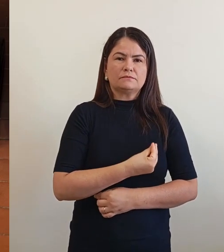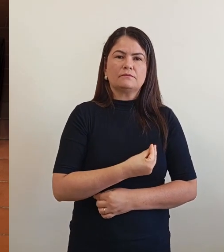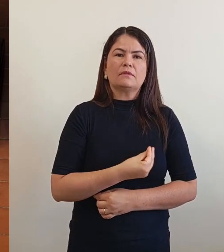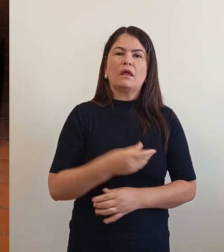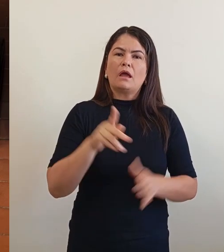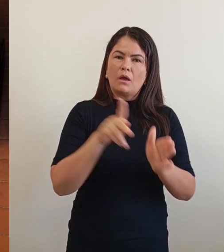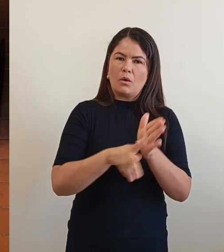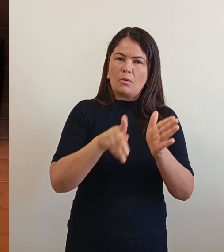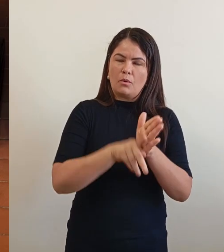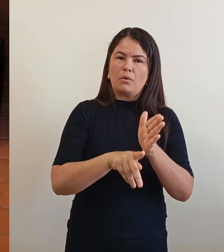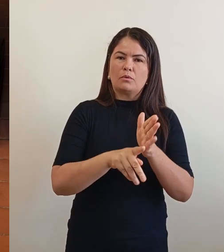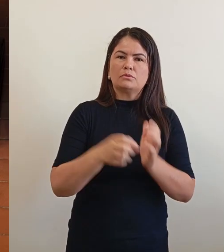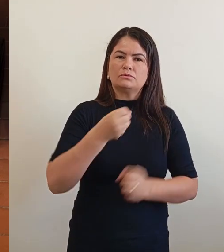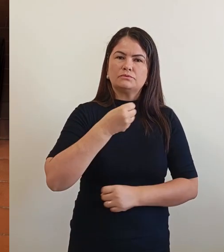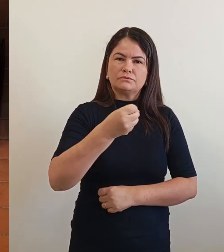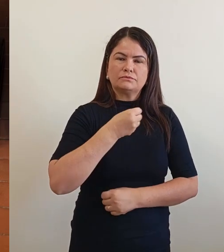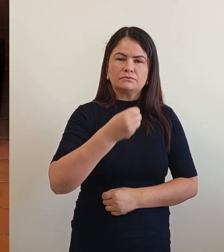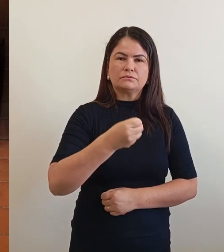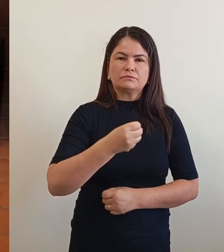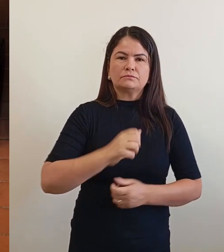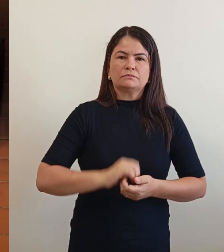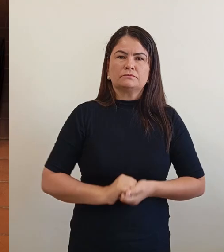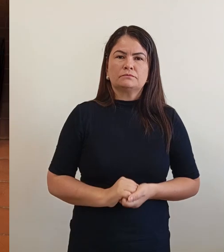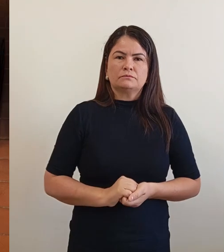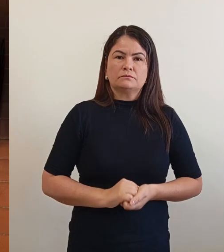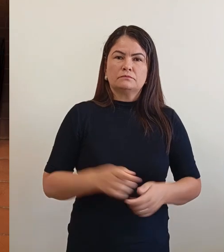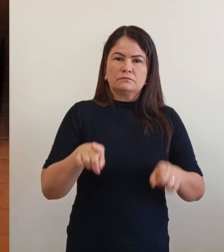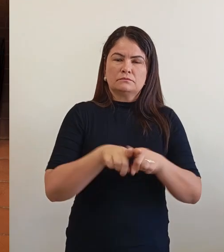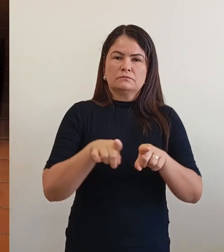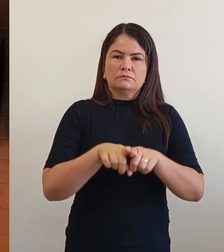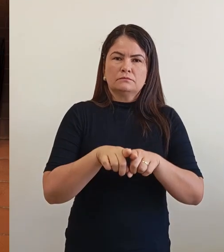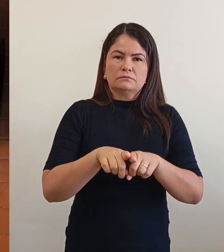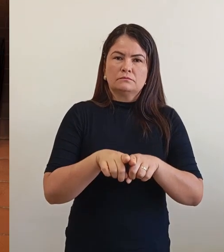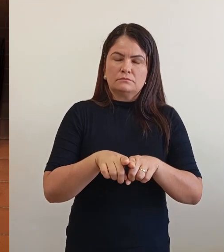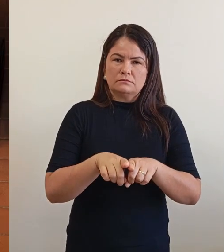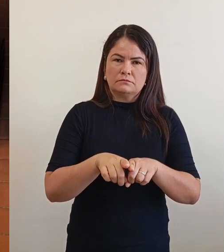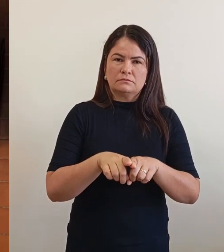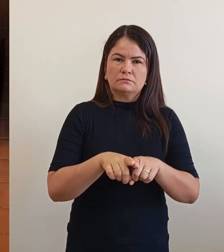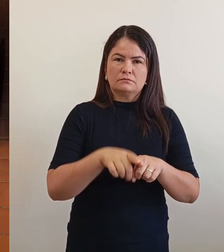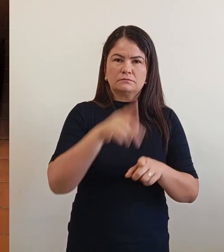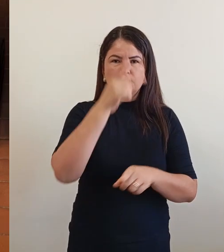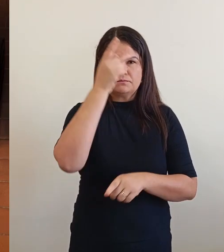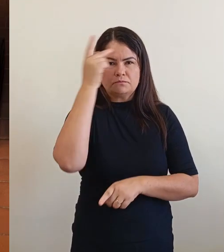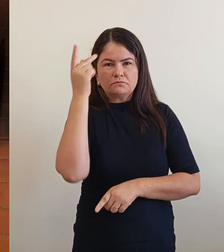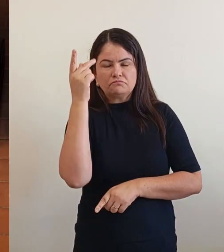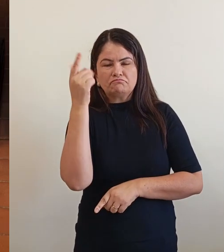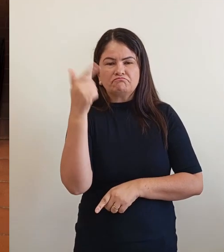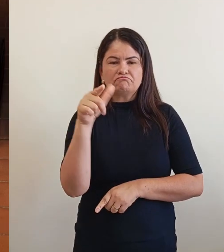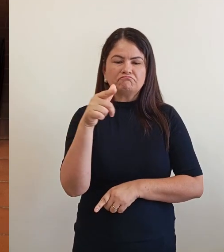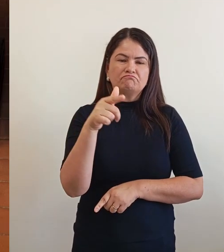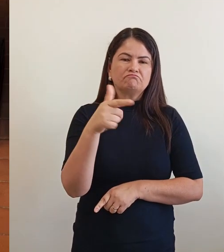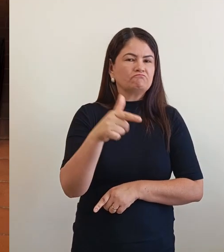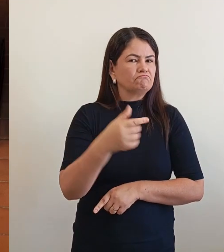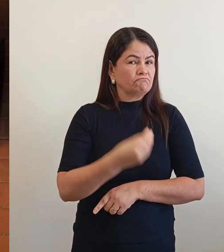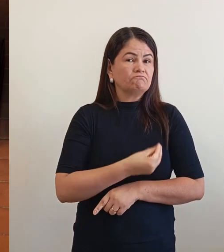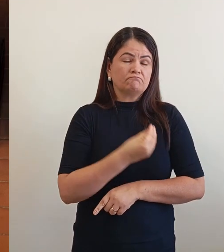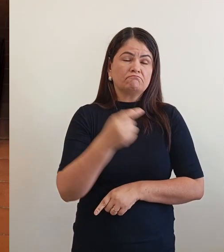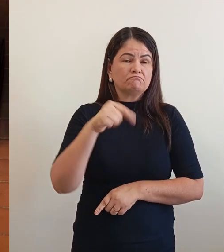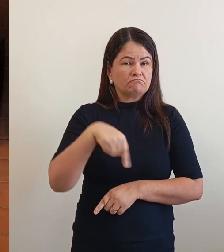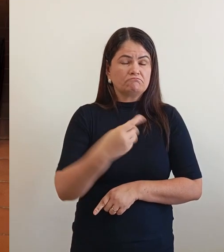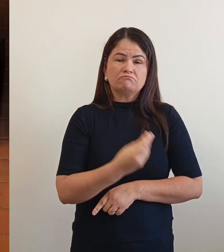as pessoas que não estão presentes, mas que também compõem a equipe, a professora Maria Carolina,